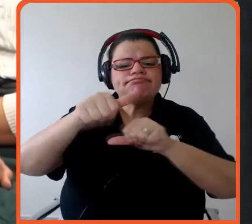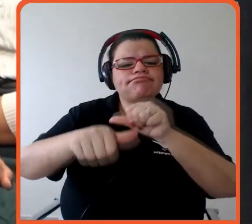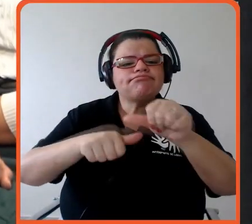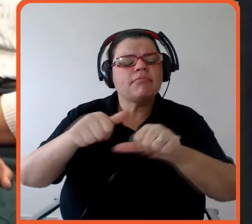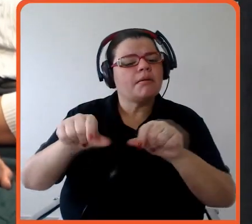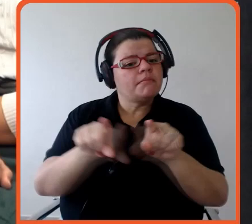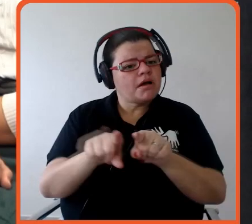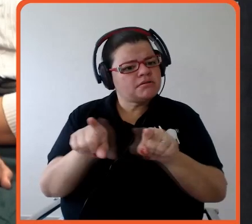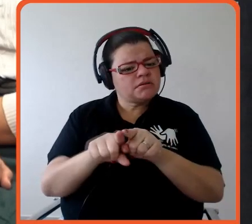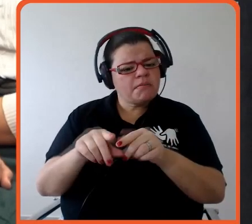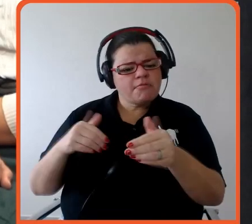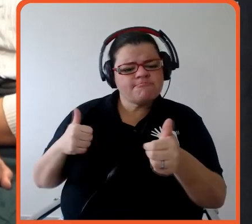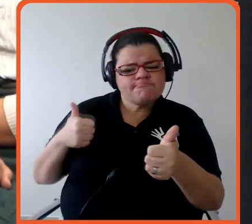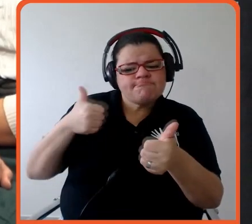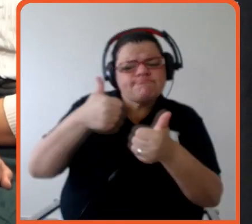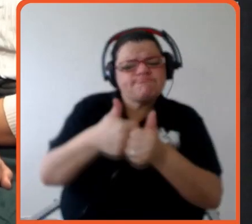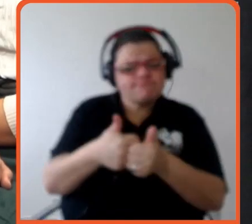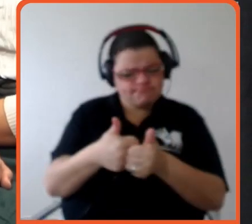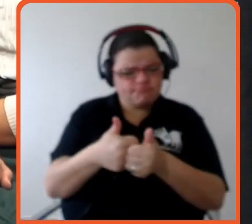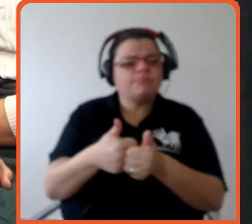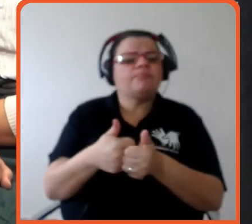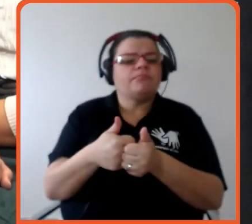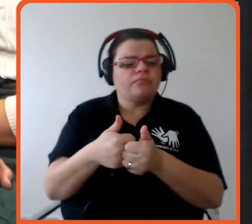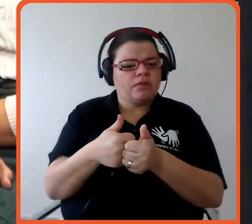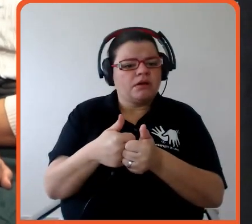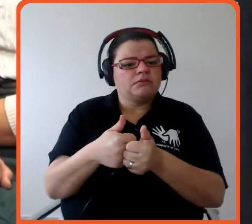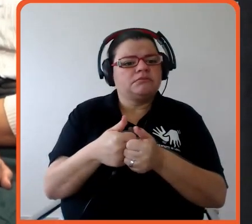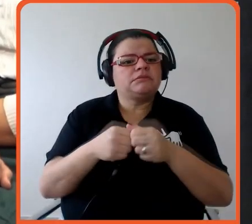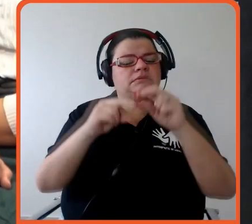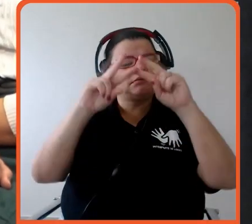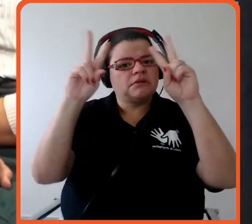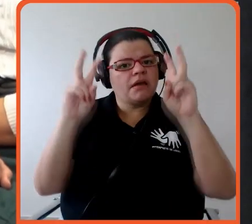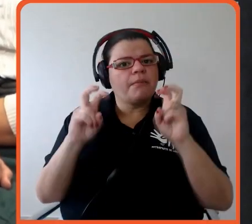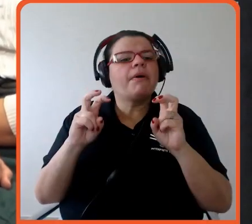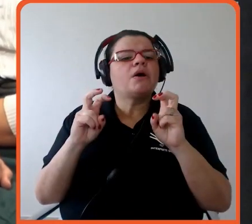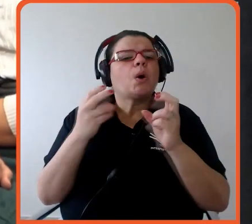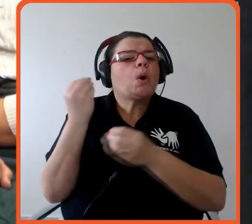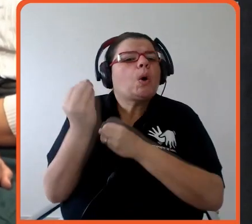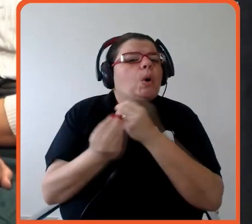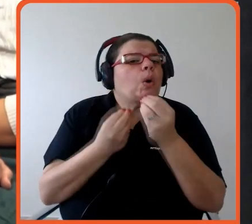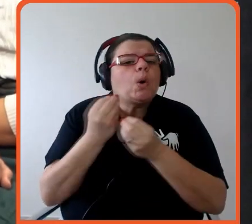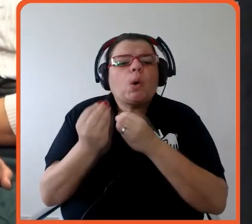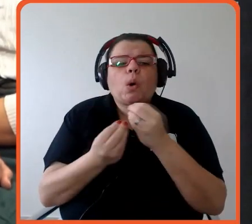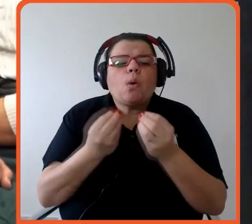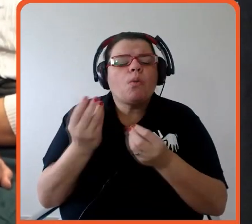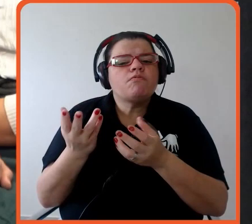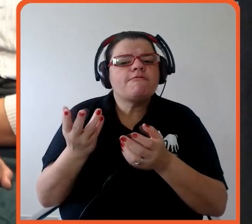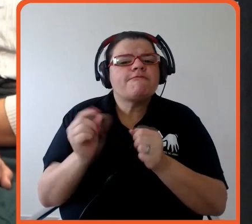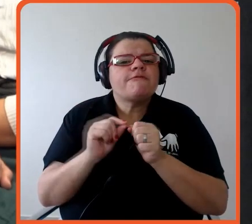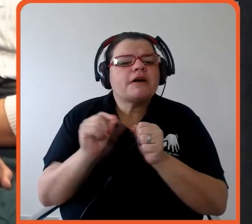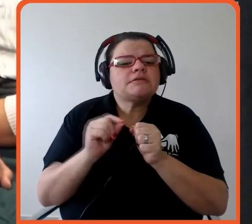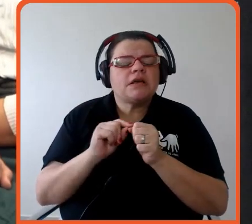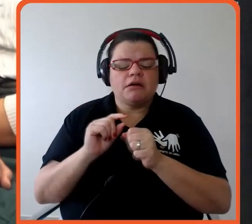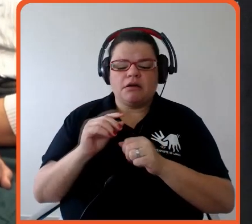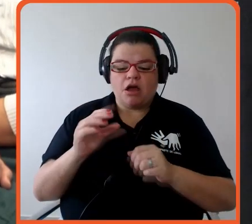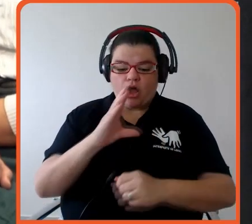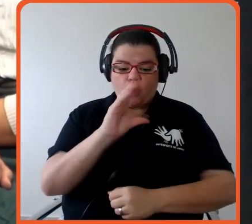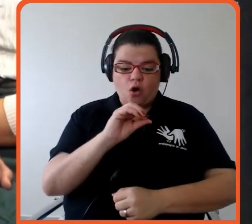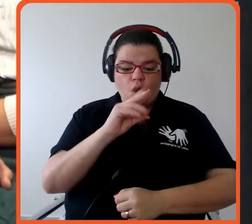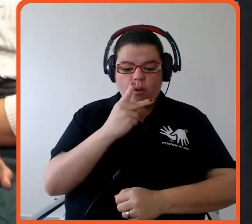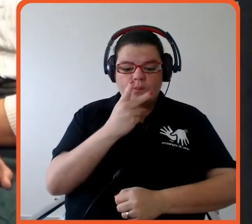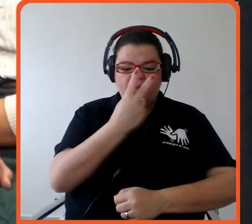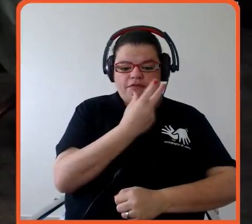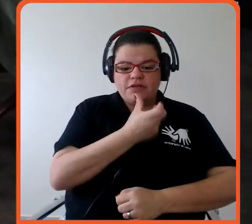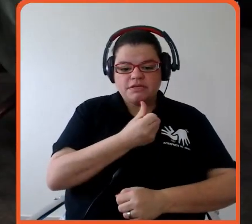liderança para falar desses temas. Como praticar isso, Guilherme, é pós-COP, essa COP tão emblemática?